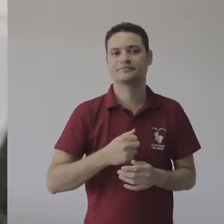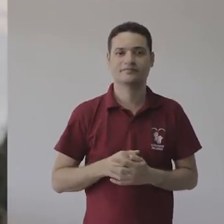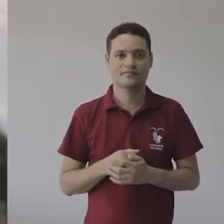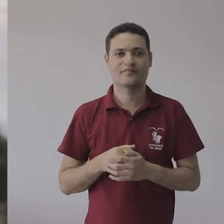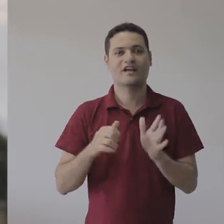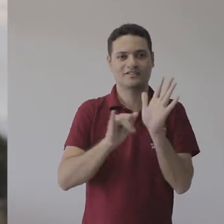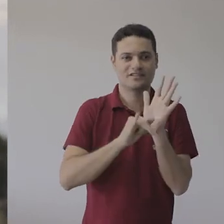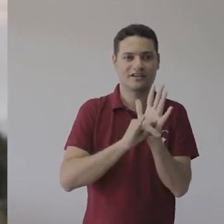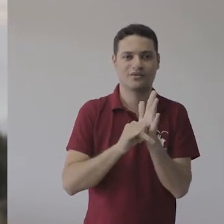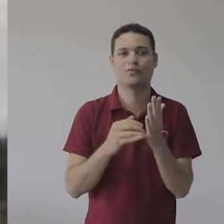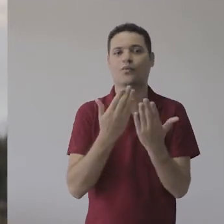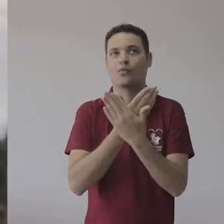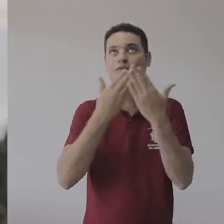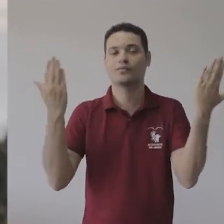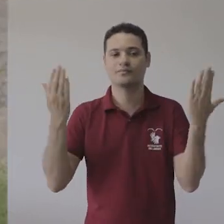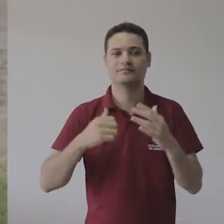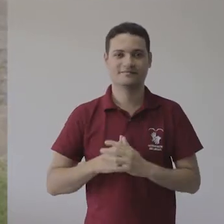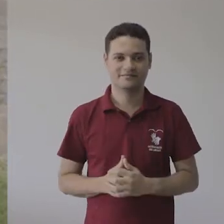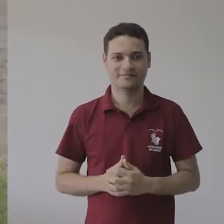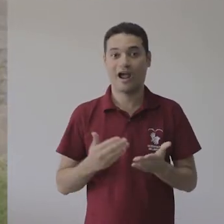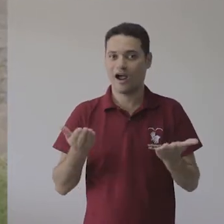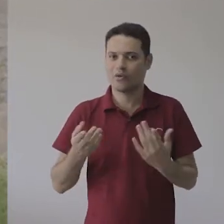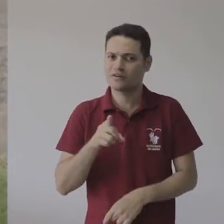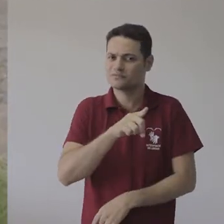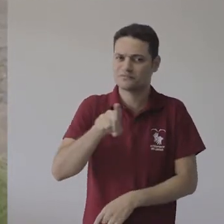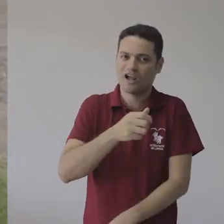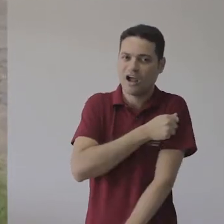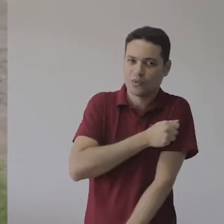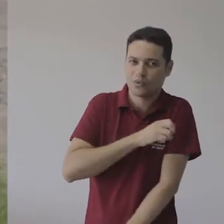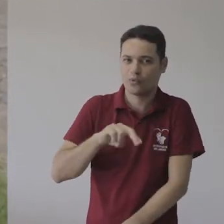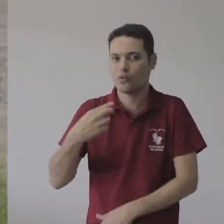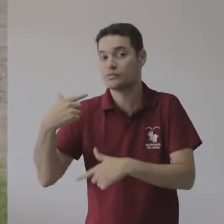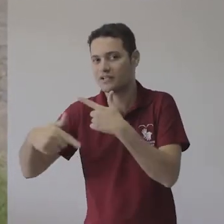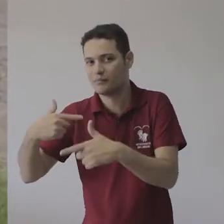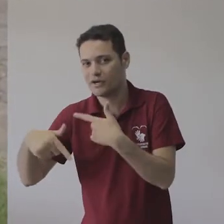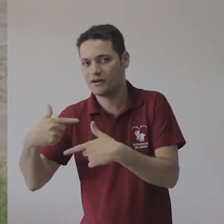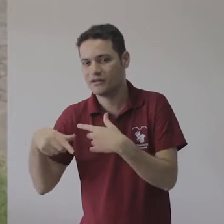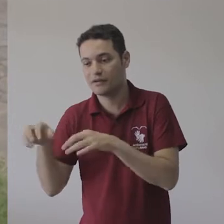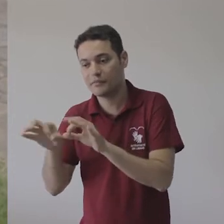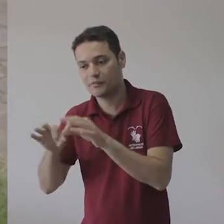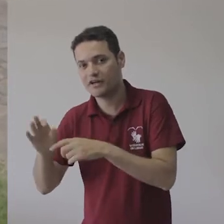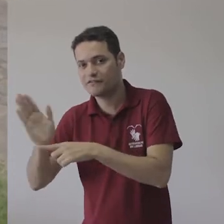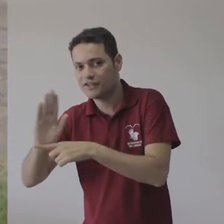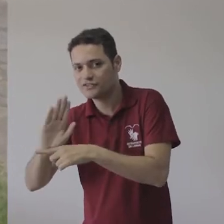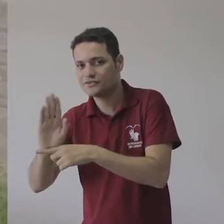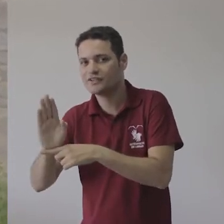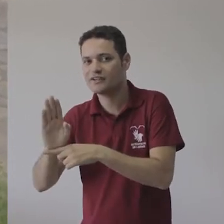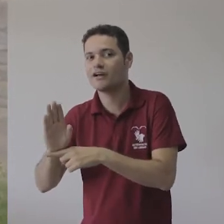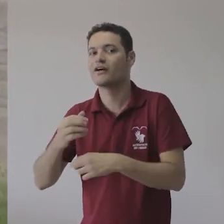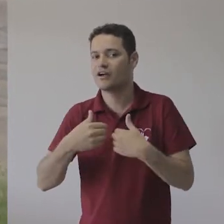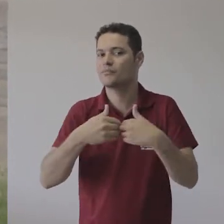ccv.ufes.br. E agora uma dica para quem é estudante ou trabalha com produção audiovisual.